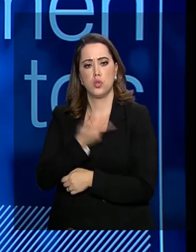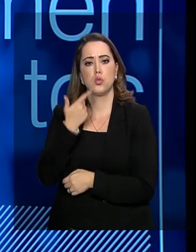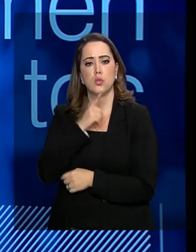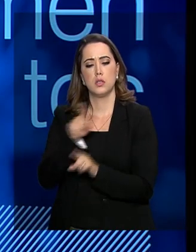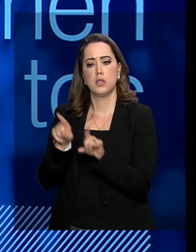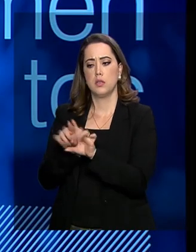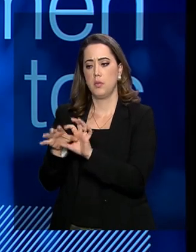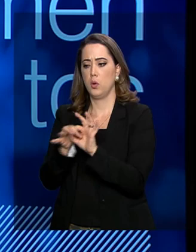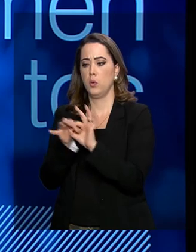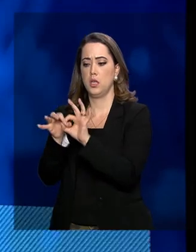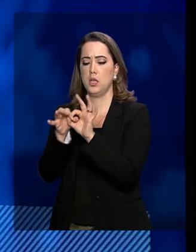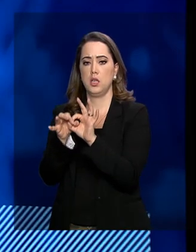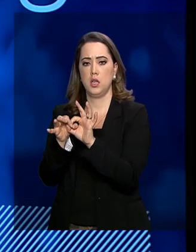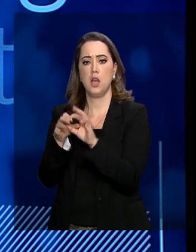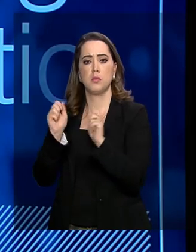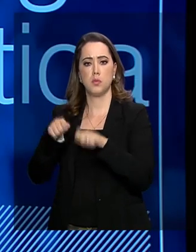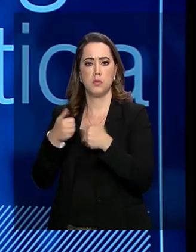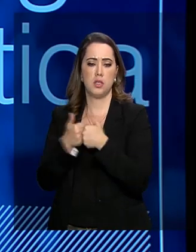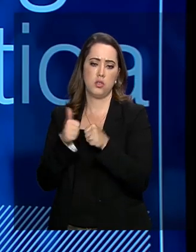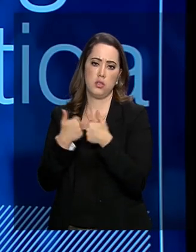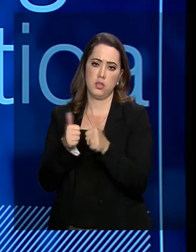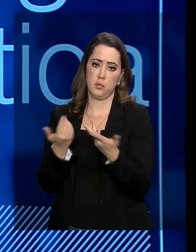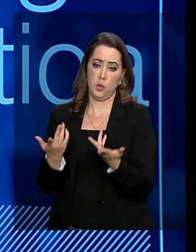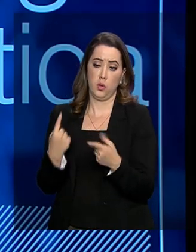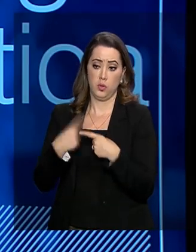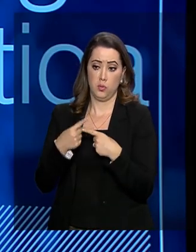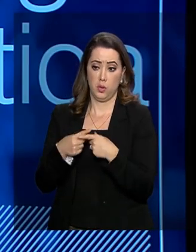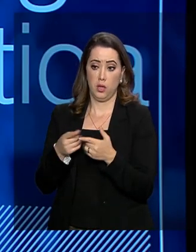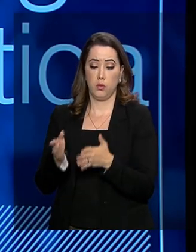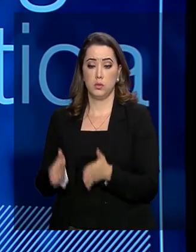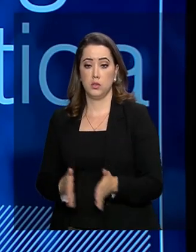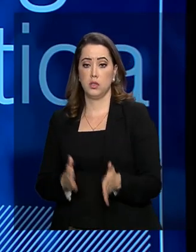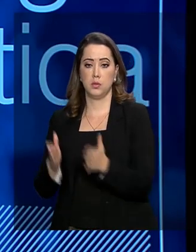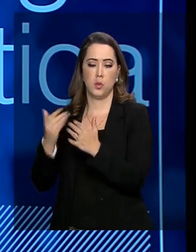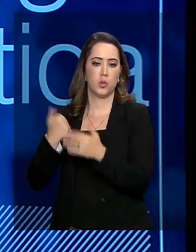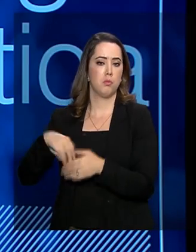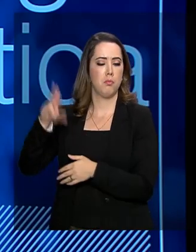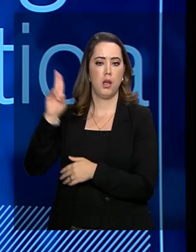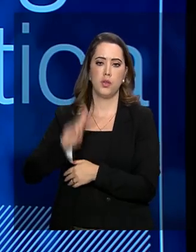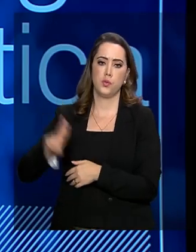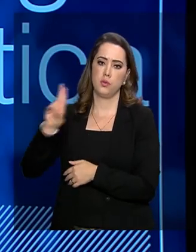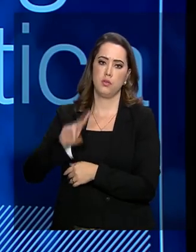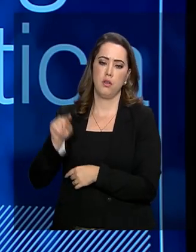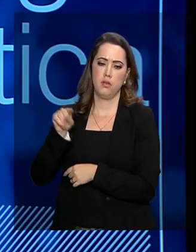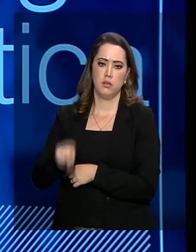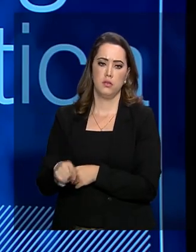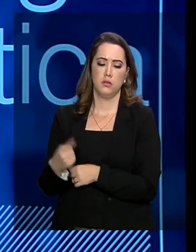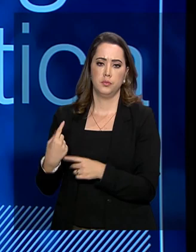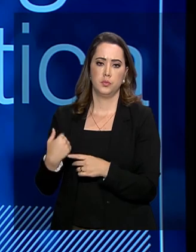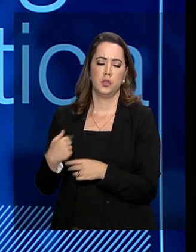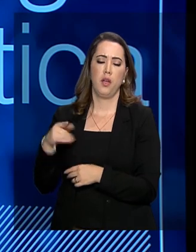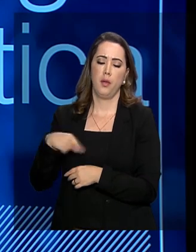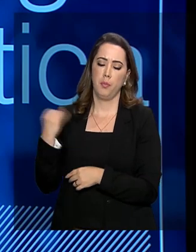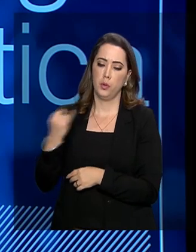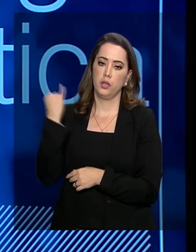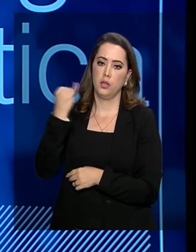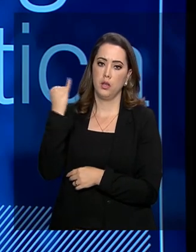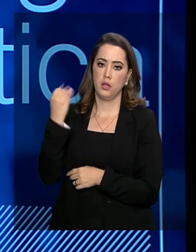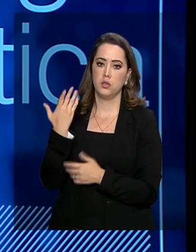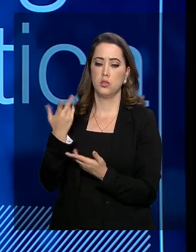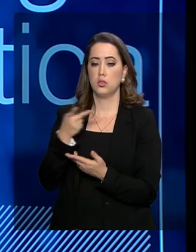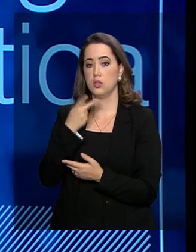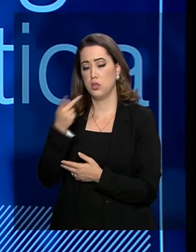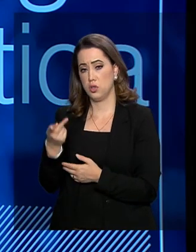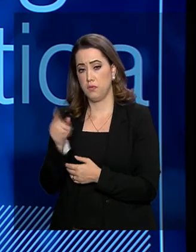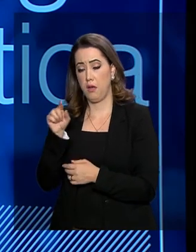integrar esses modos de transporte. O modo de transporte rodoviário, ele sempre será o mais utilizado. É muito importante fazer transporte que a chama de